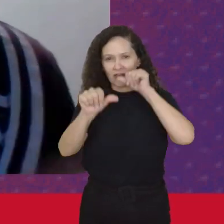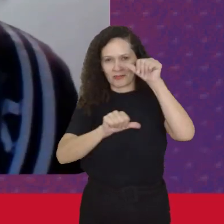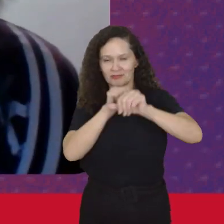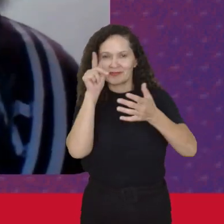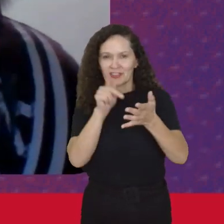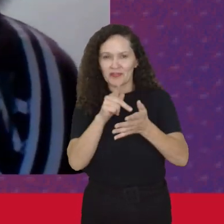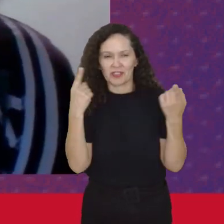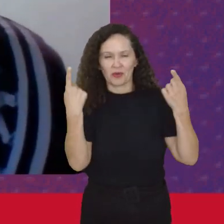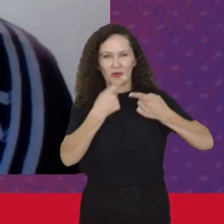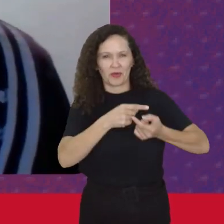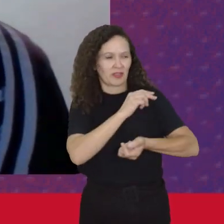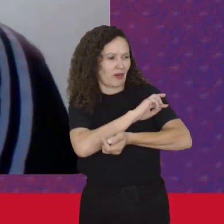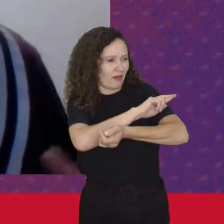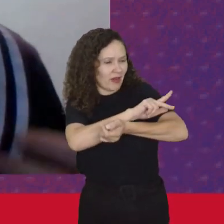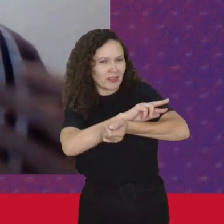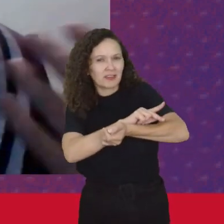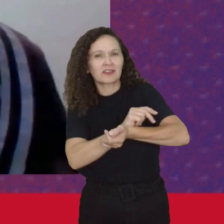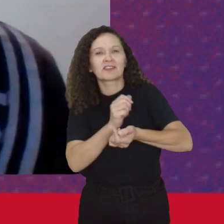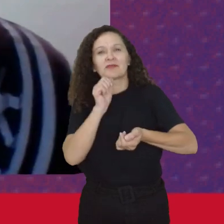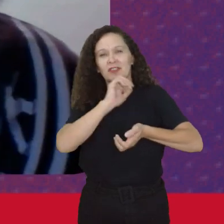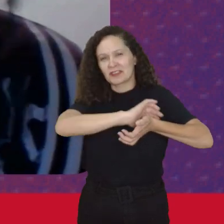Antirracista Para a luta